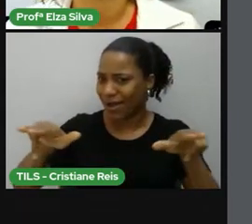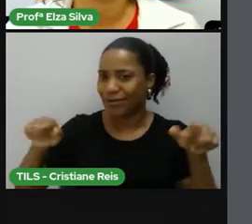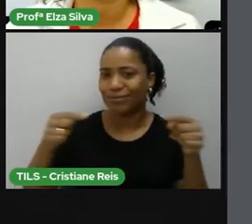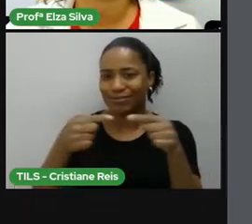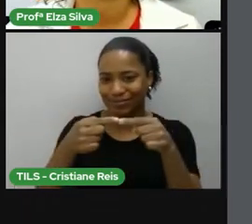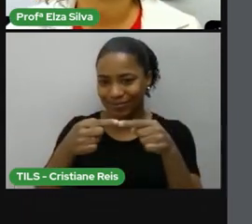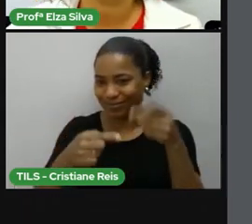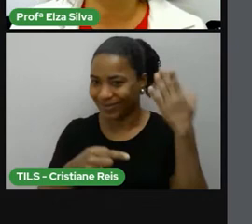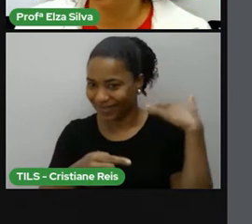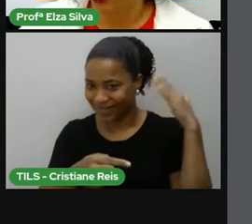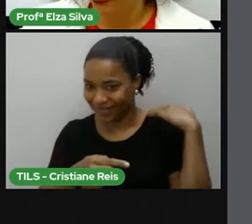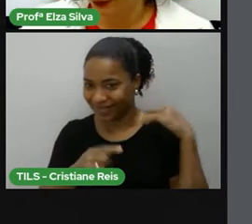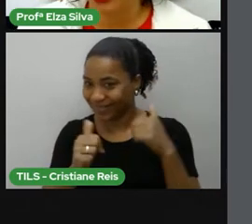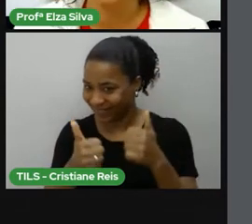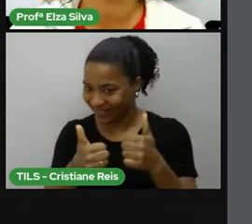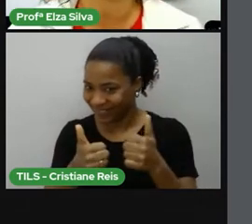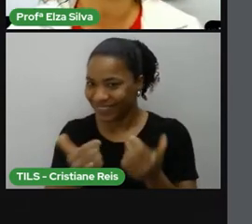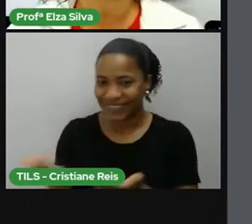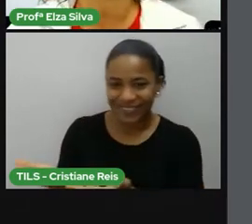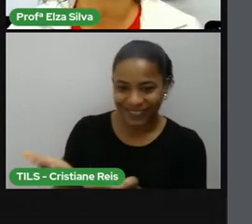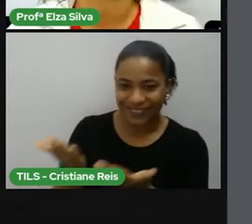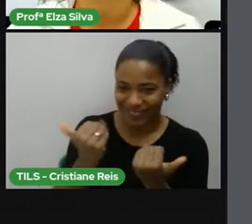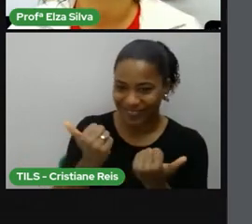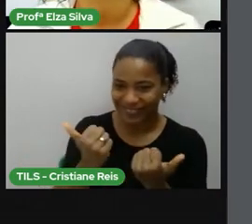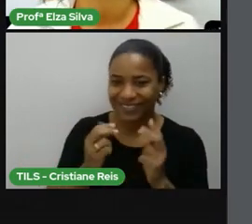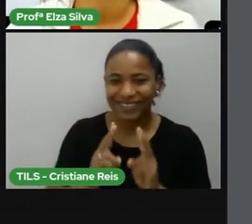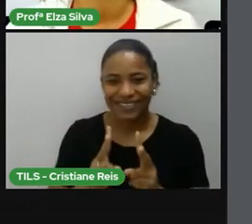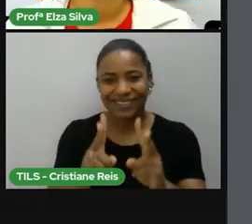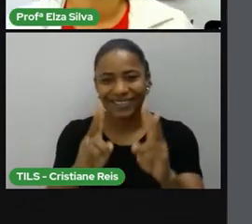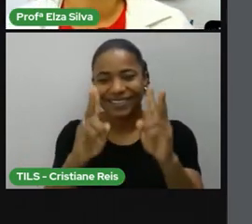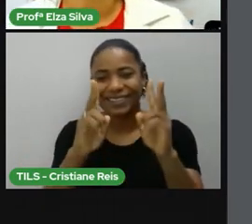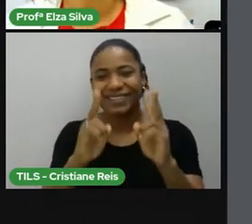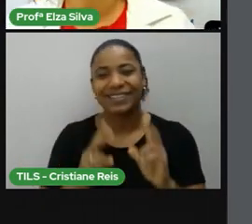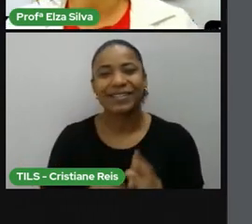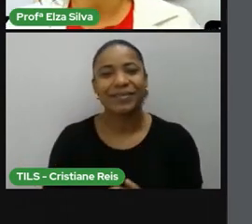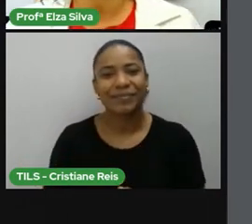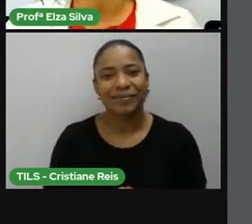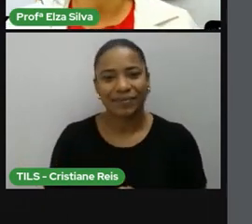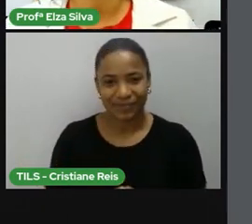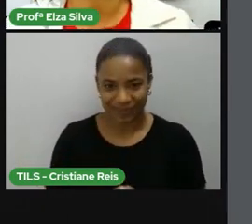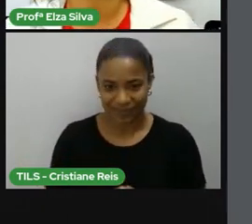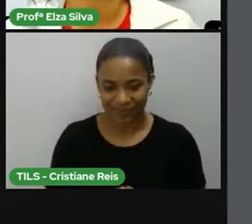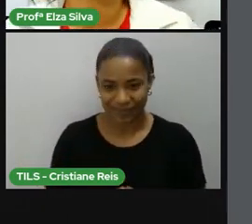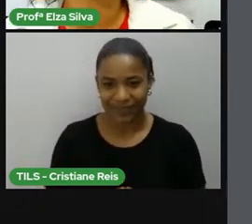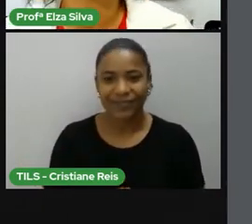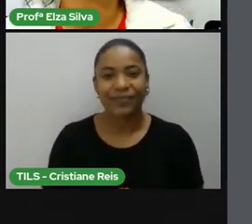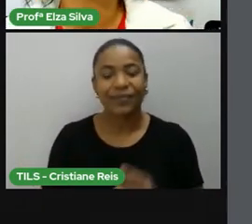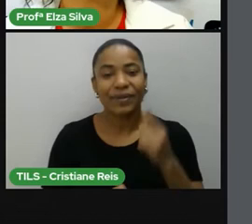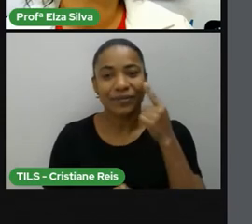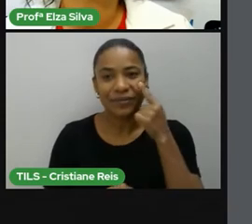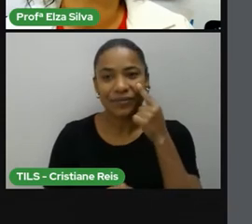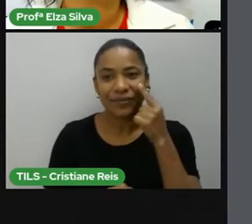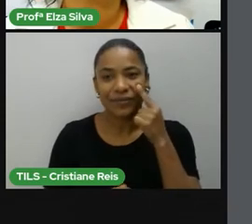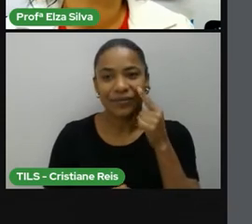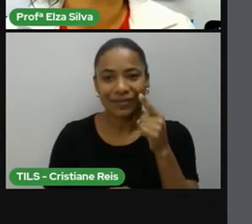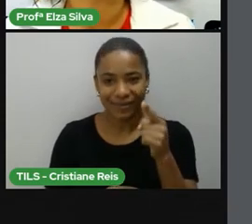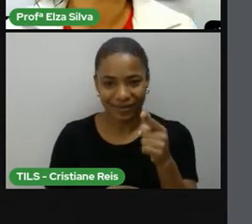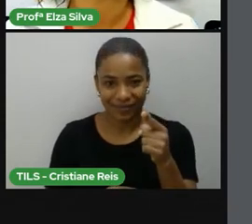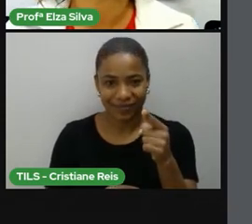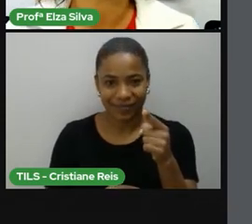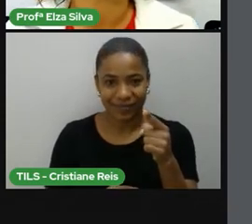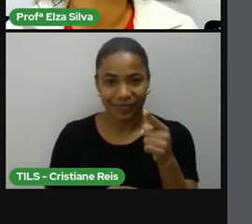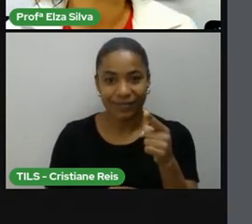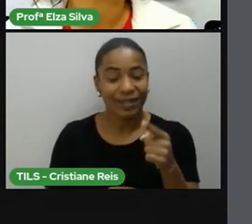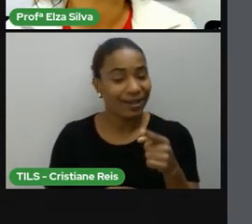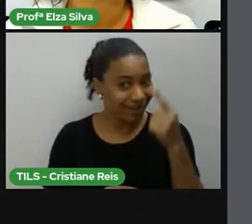Ok? Let's go. Vamos lá? Vamos continuar. Time expressions. Olha